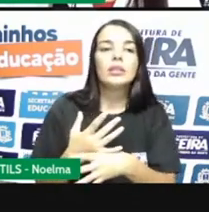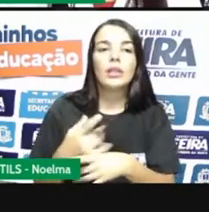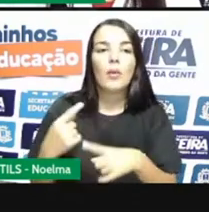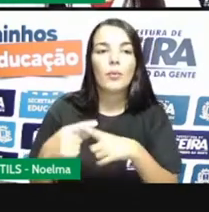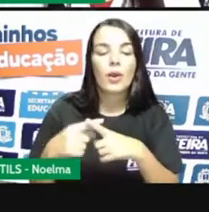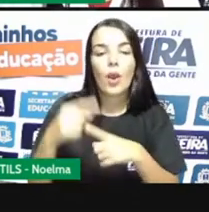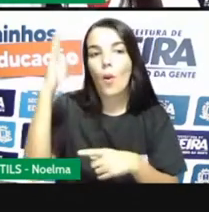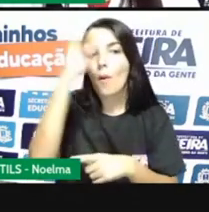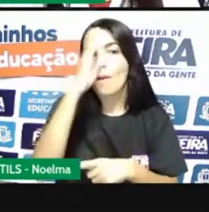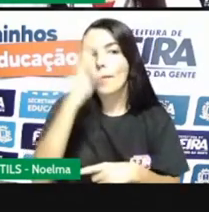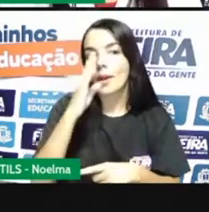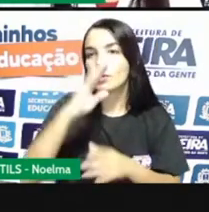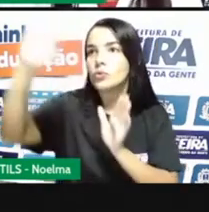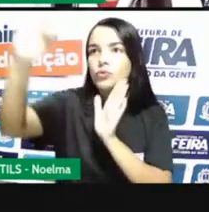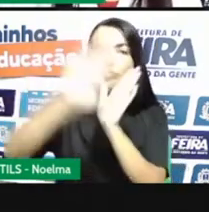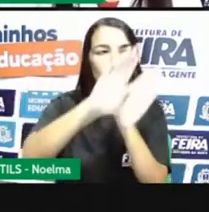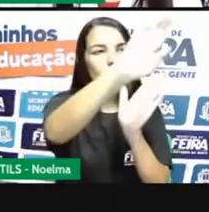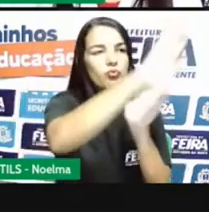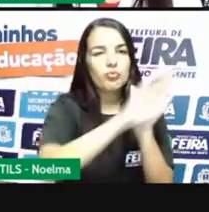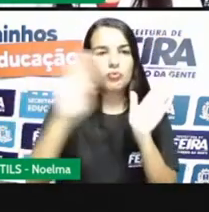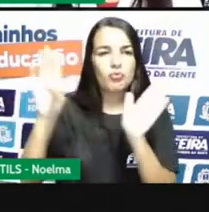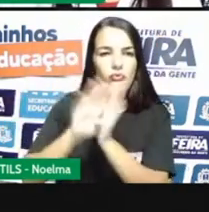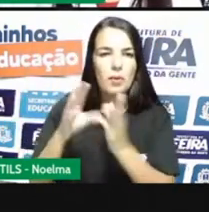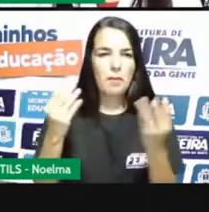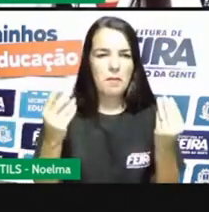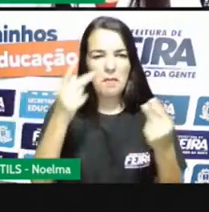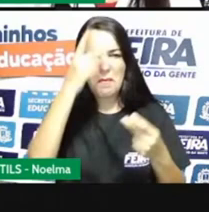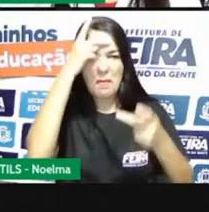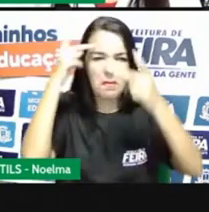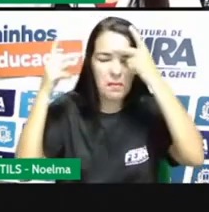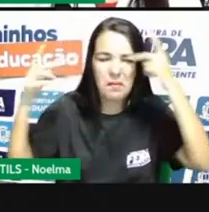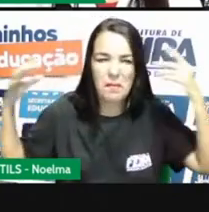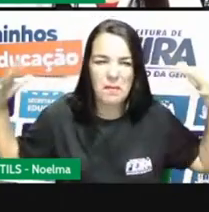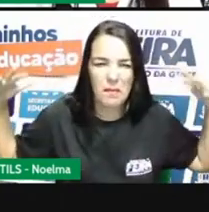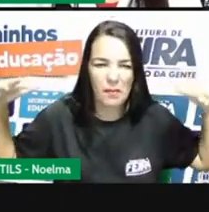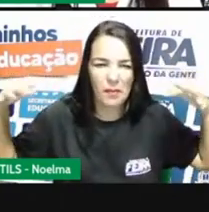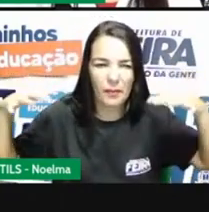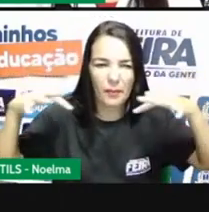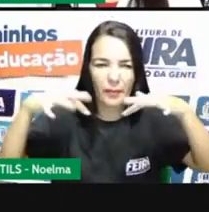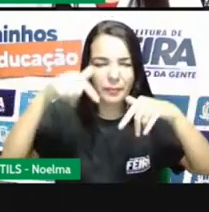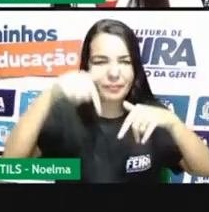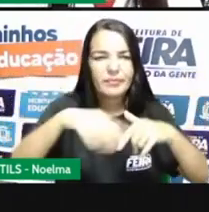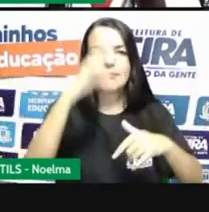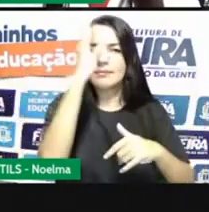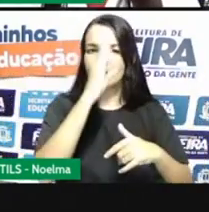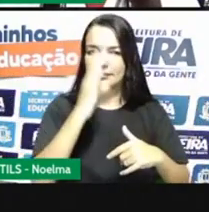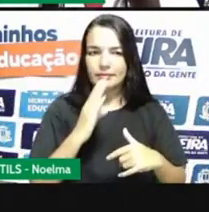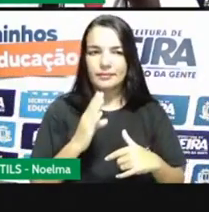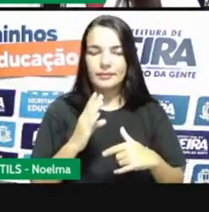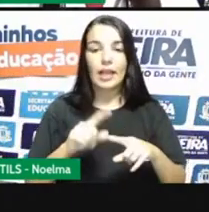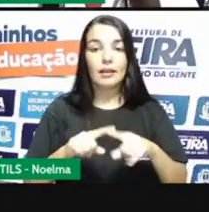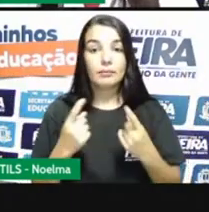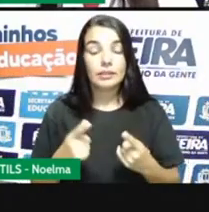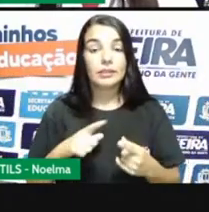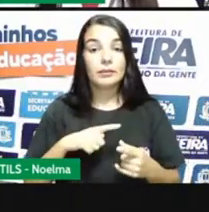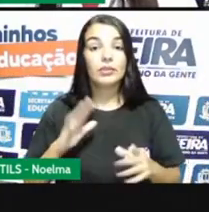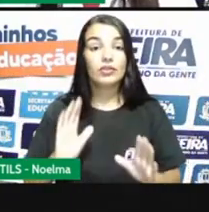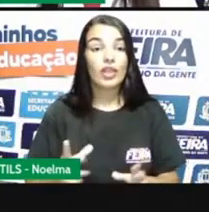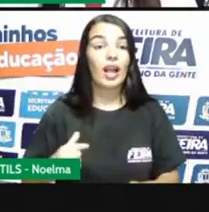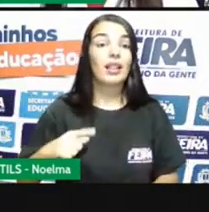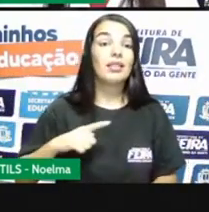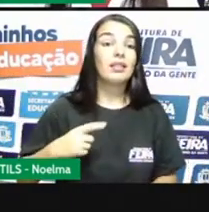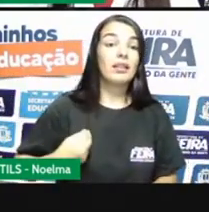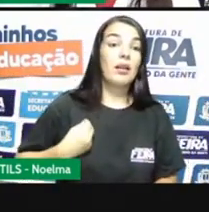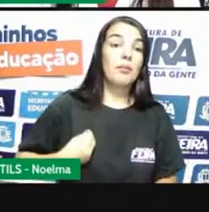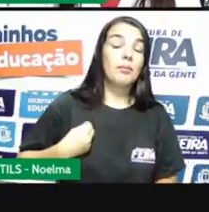povoado, justamente porque vieram aí milhares de portugueses a habitar o Brasil. Foram as pessoas do próprio Brasil que